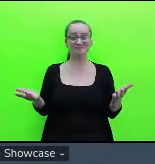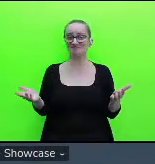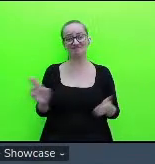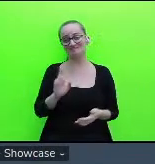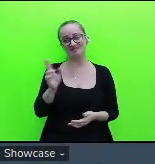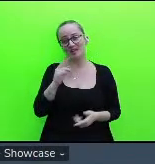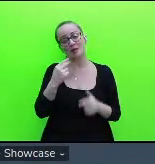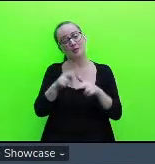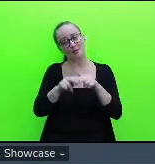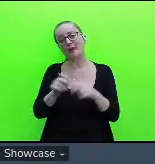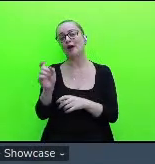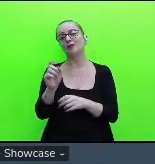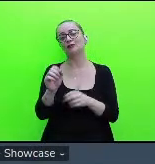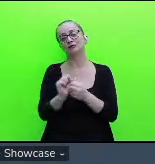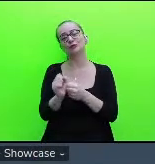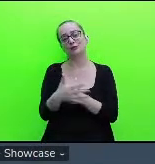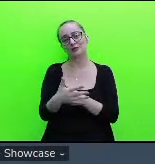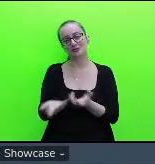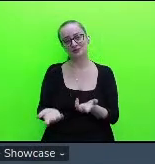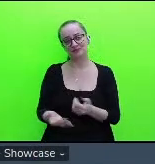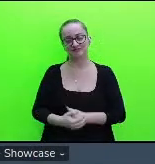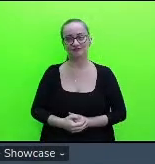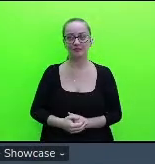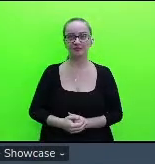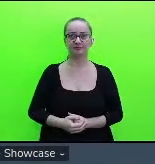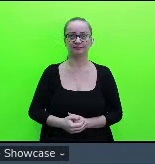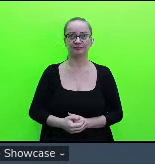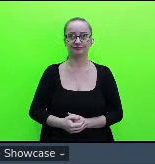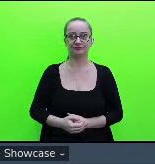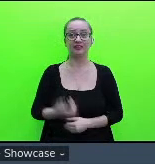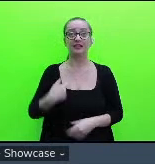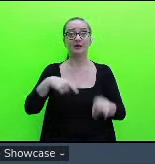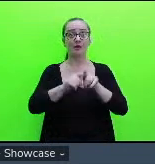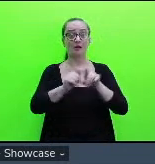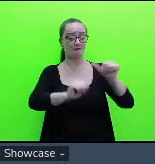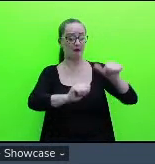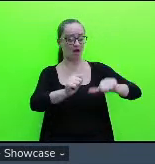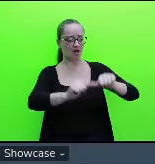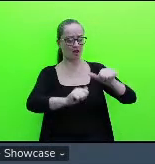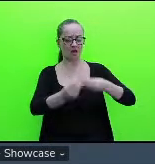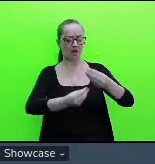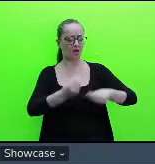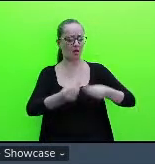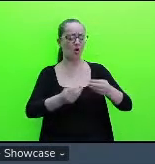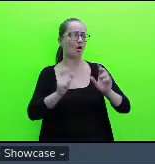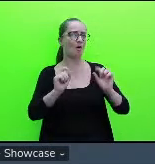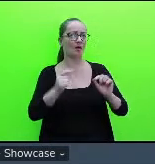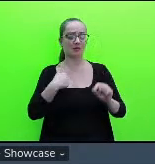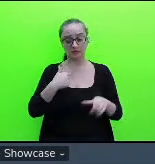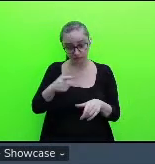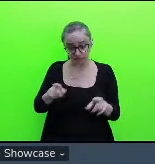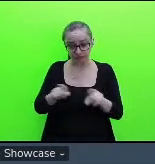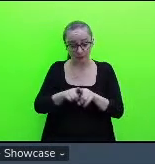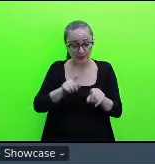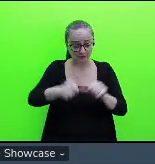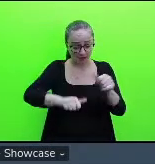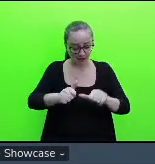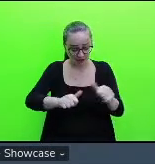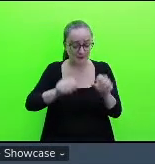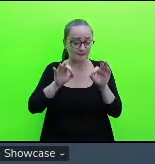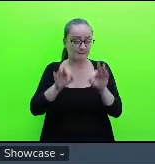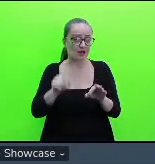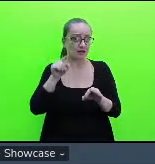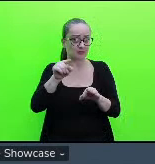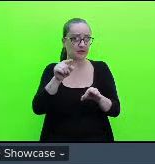do Covid. E era isso que eu estava avaliando, eu estava avaliando justamente, eu ia avaliar justamente essas